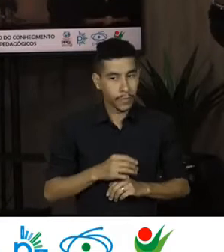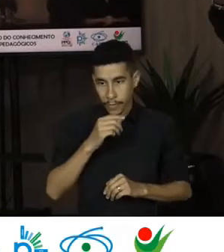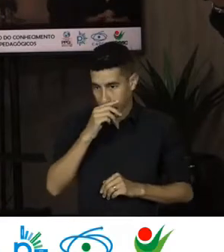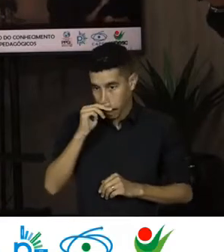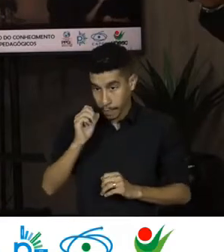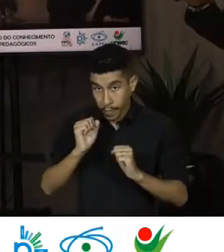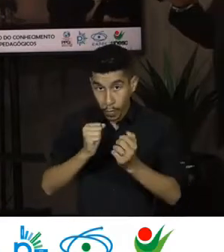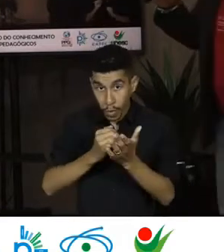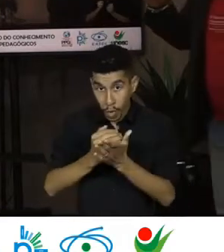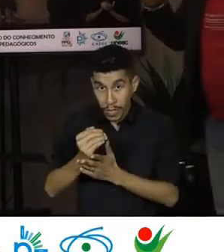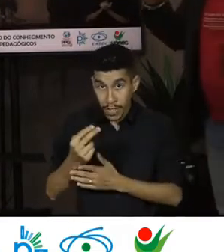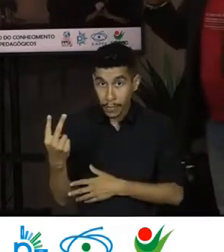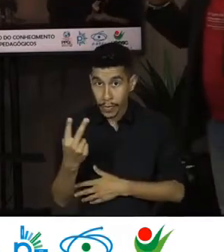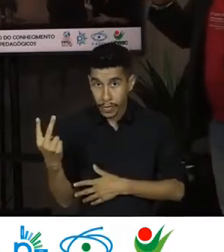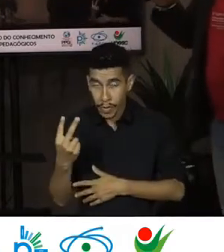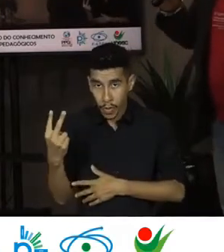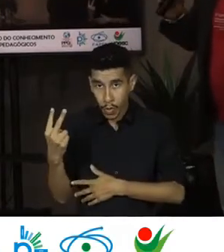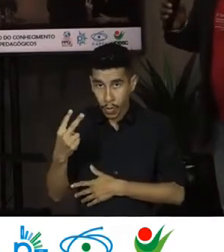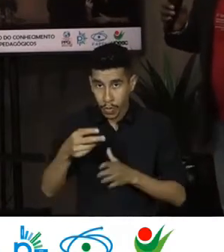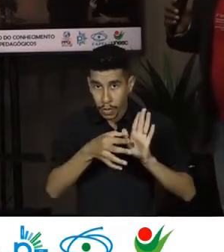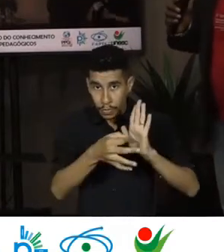Podemos começar Por essas duas Professora